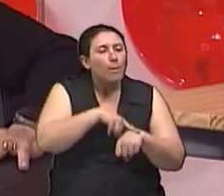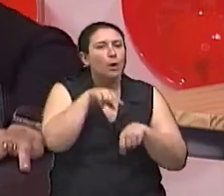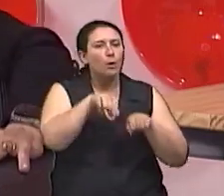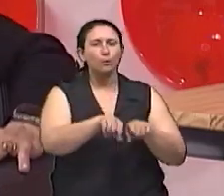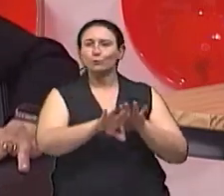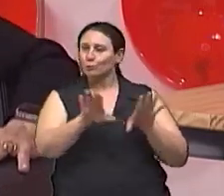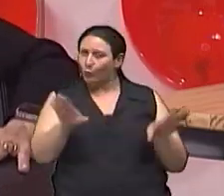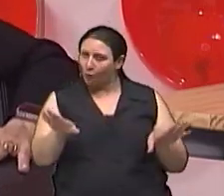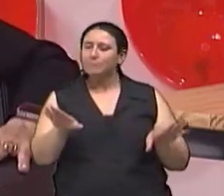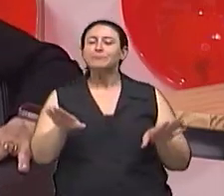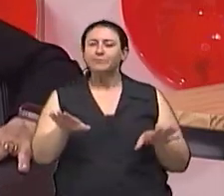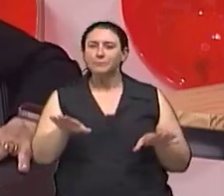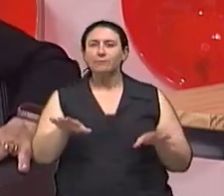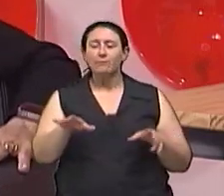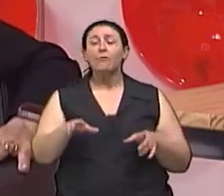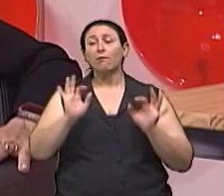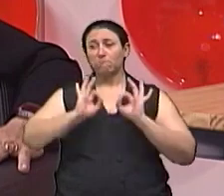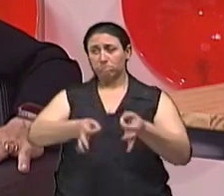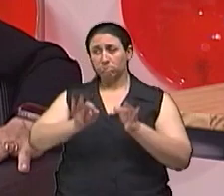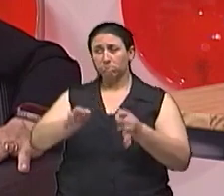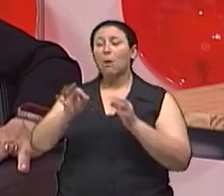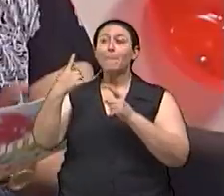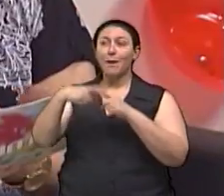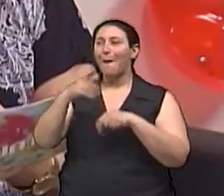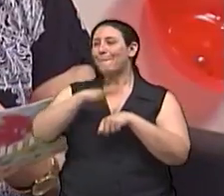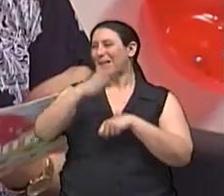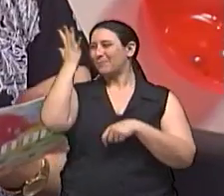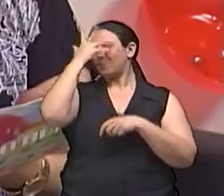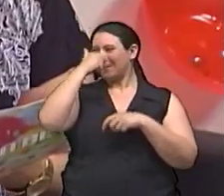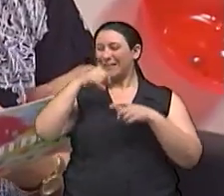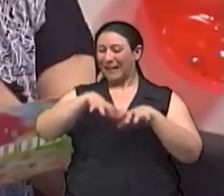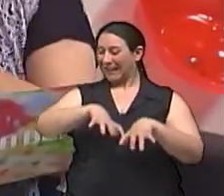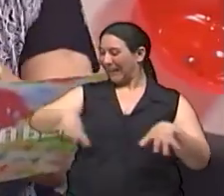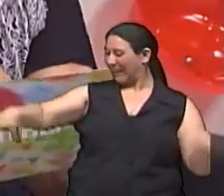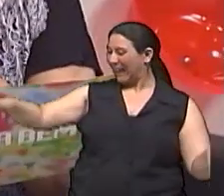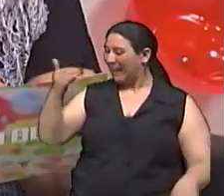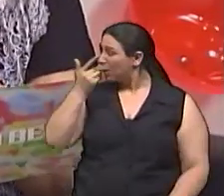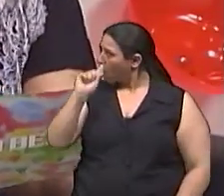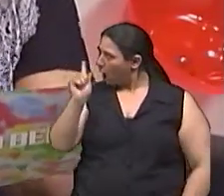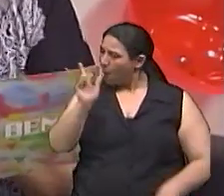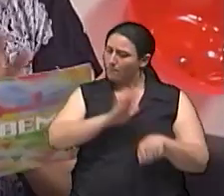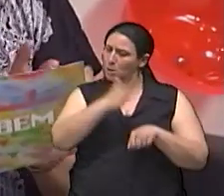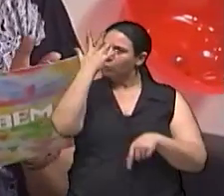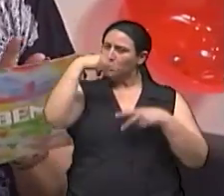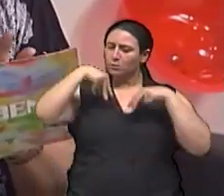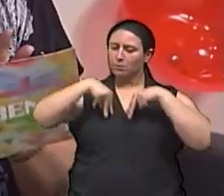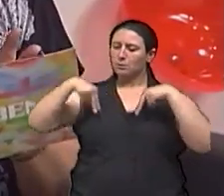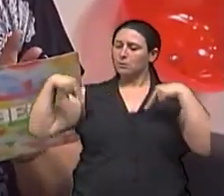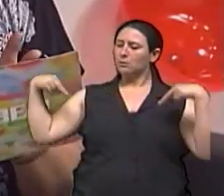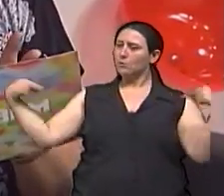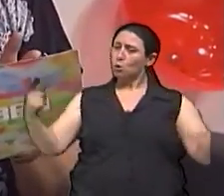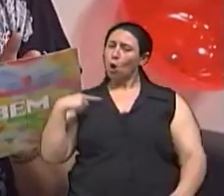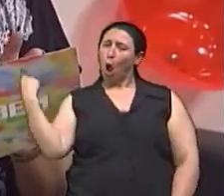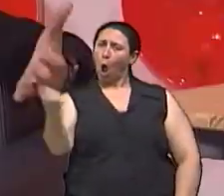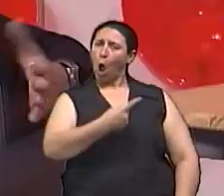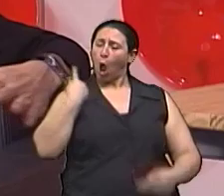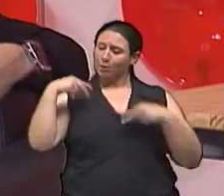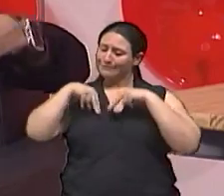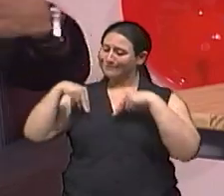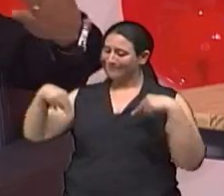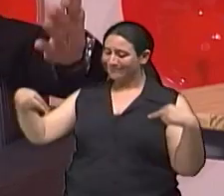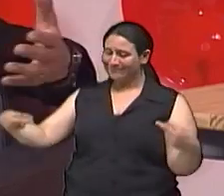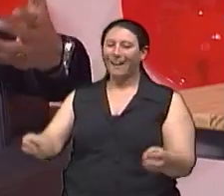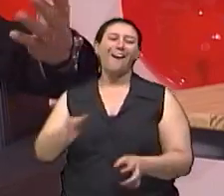adequado Até porque o mais bonito da mesa Somos nós em volta da mesa Os mais bonitos ali somos nós Eu acho que é a união